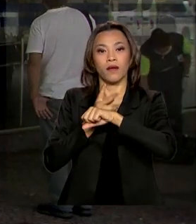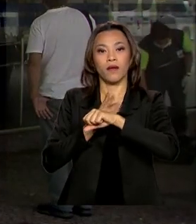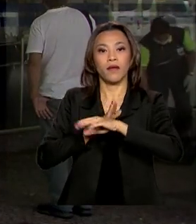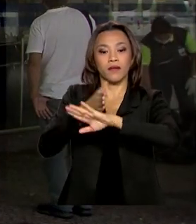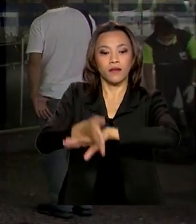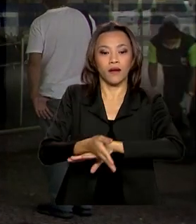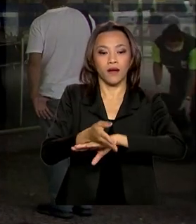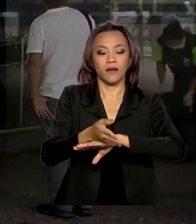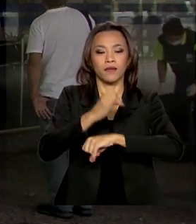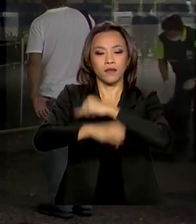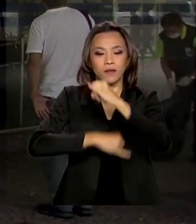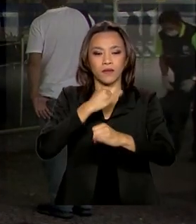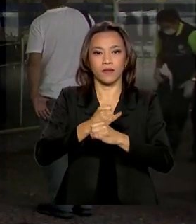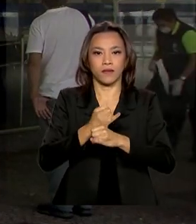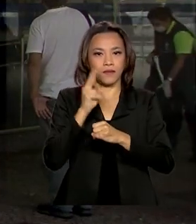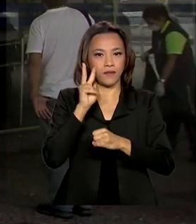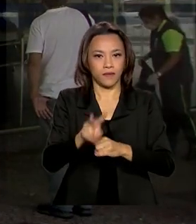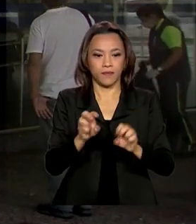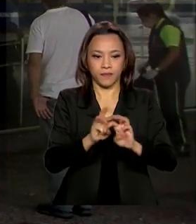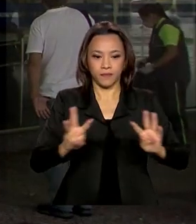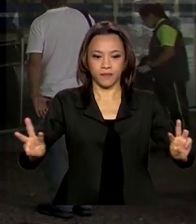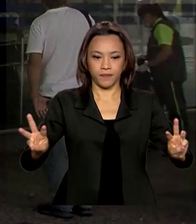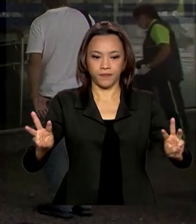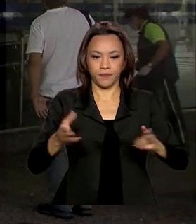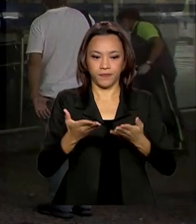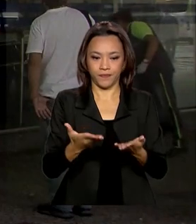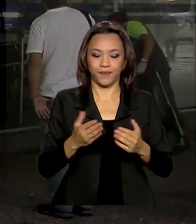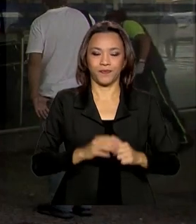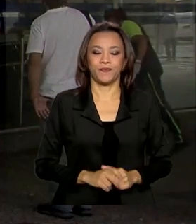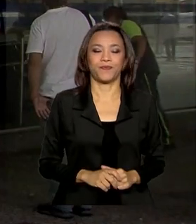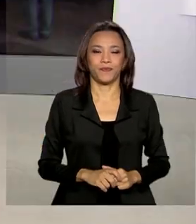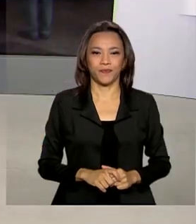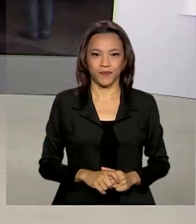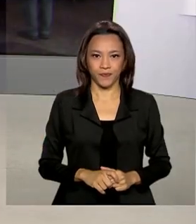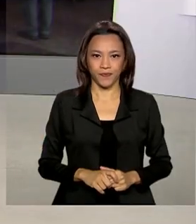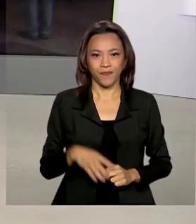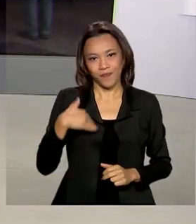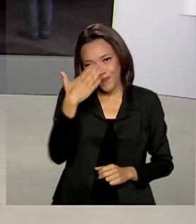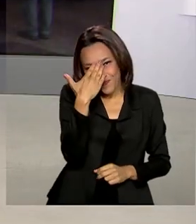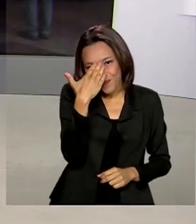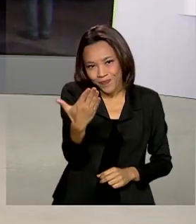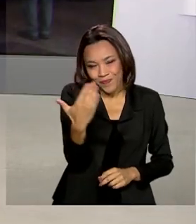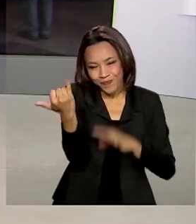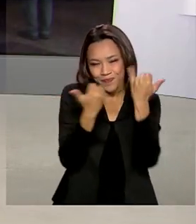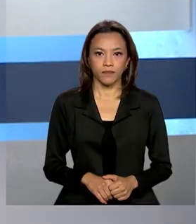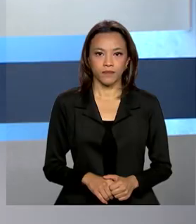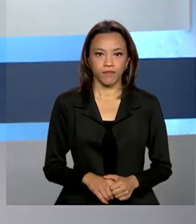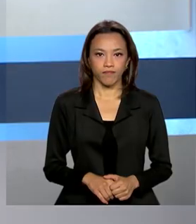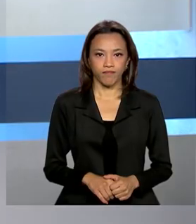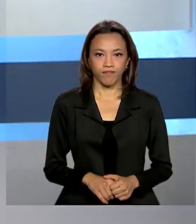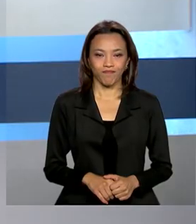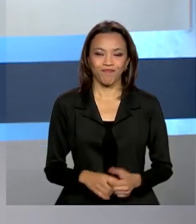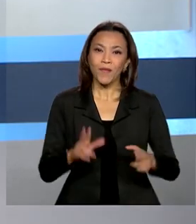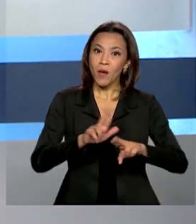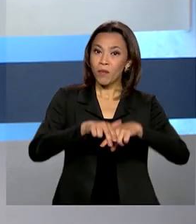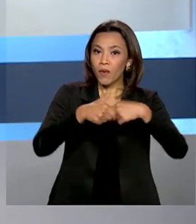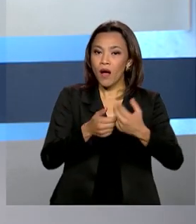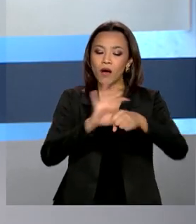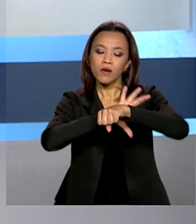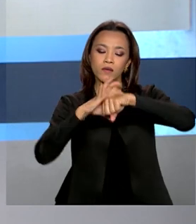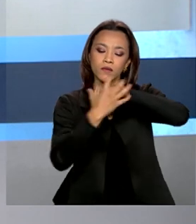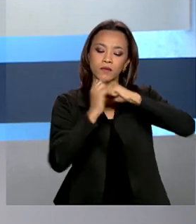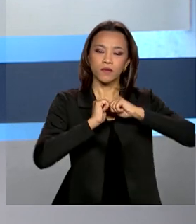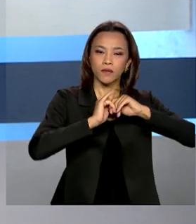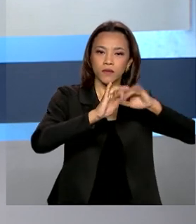caixa.gov.br. Volto com você, Renata. Obrigada, Cláudia, pelas informações. Por conta da